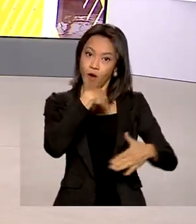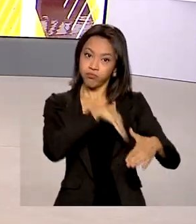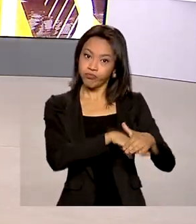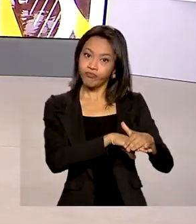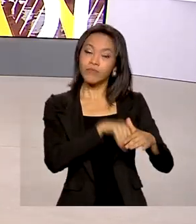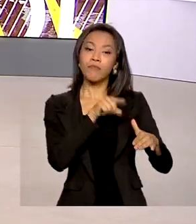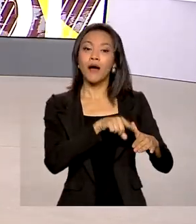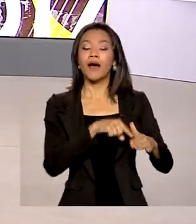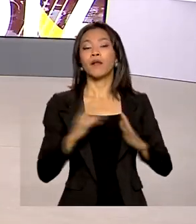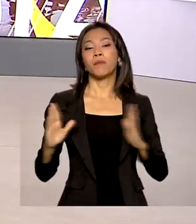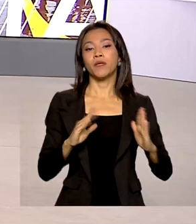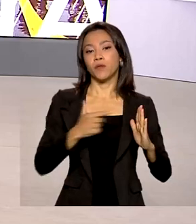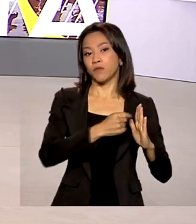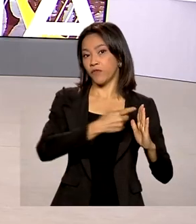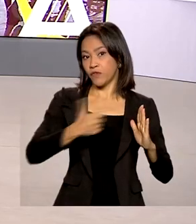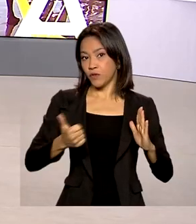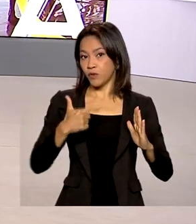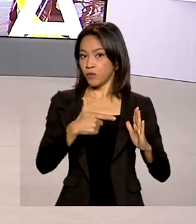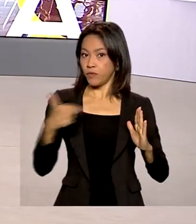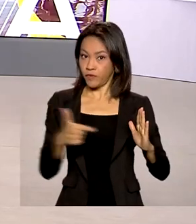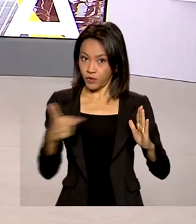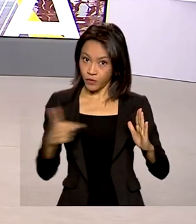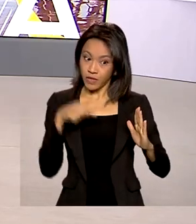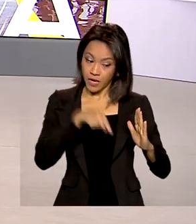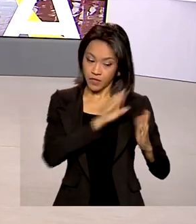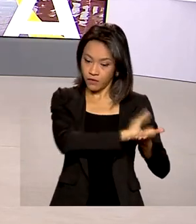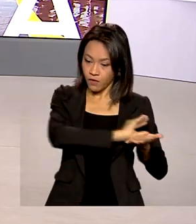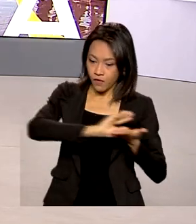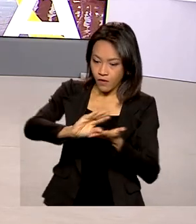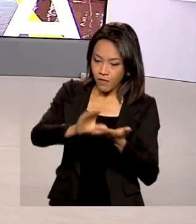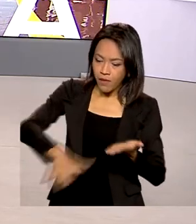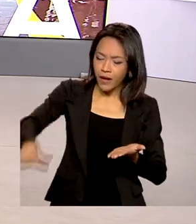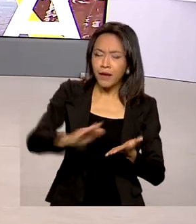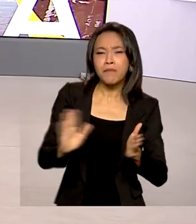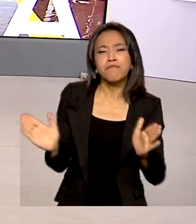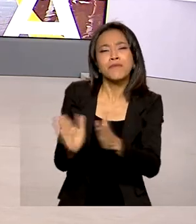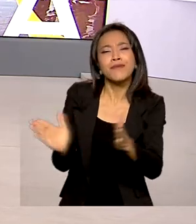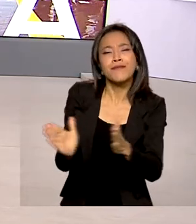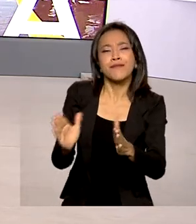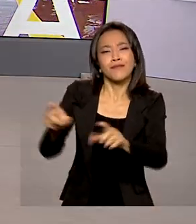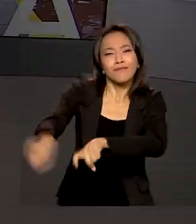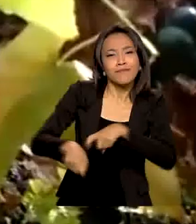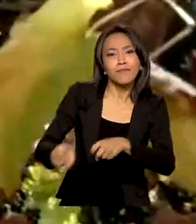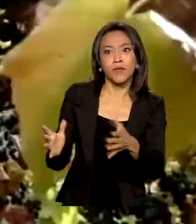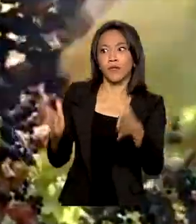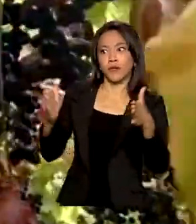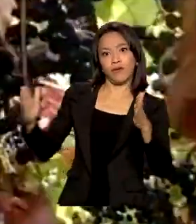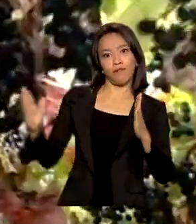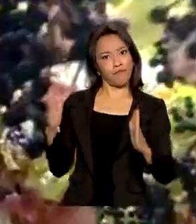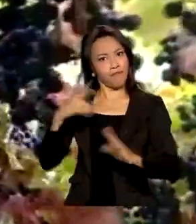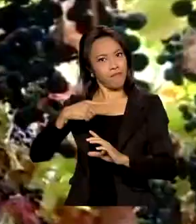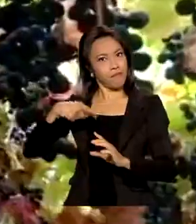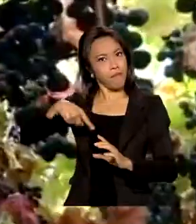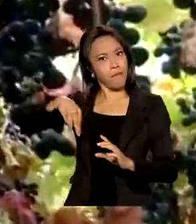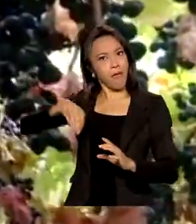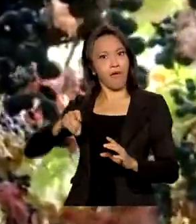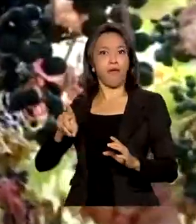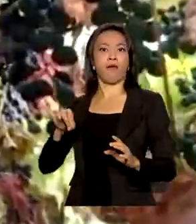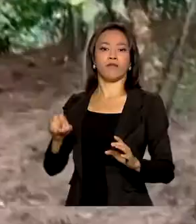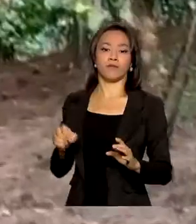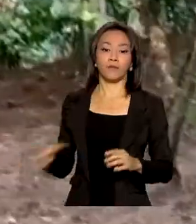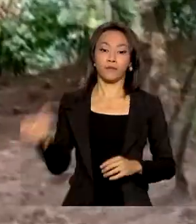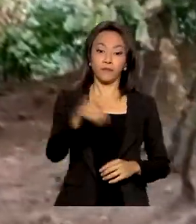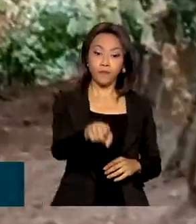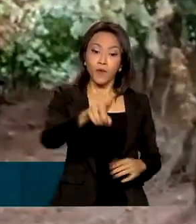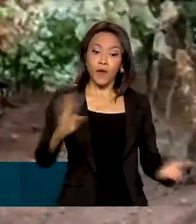Esse recurso será direcionado principalmente para pequenos e médios produtores. Apesar da forte estiagem